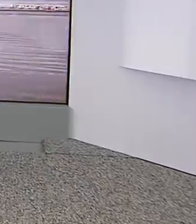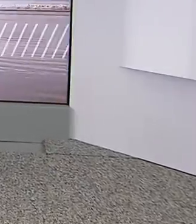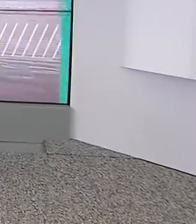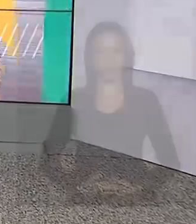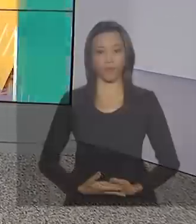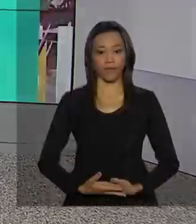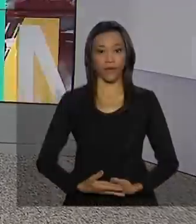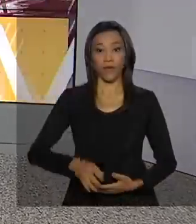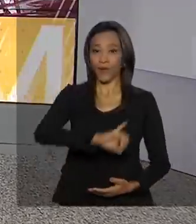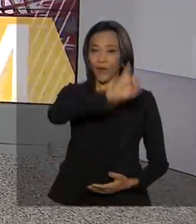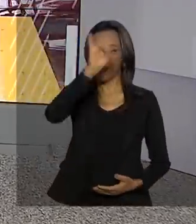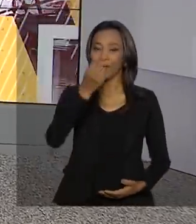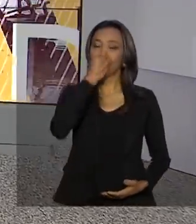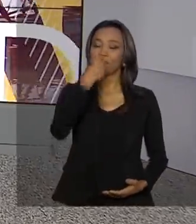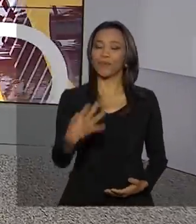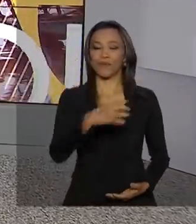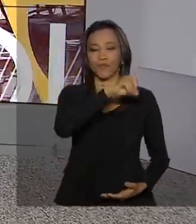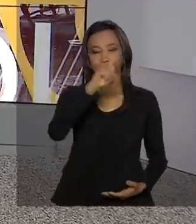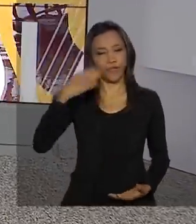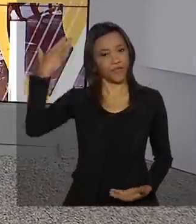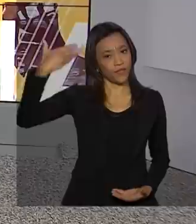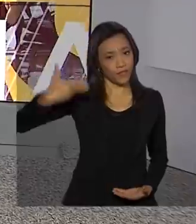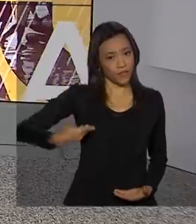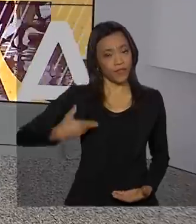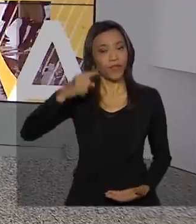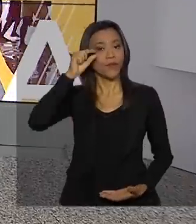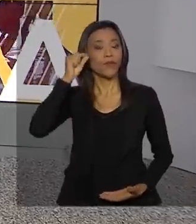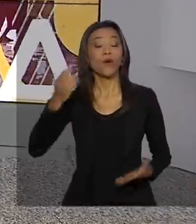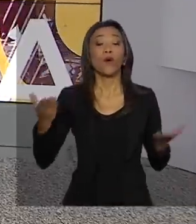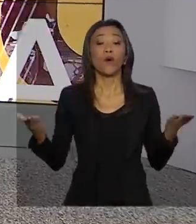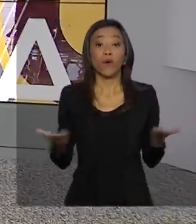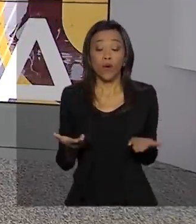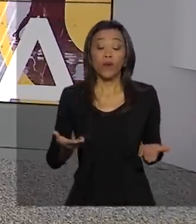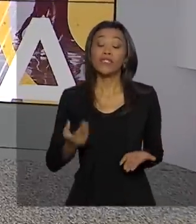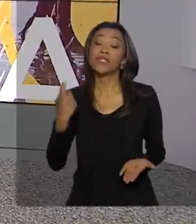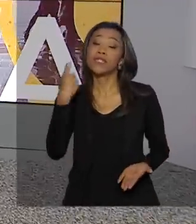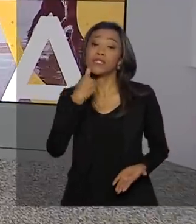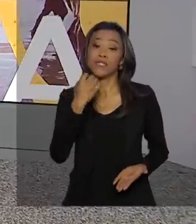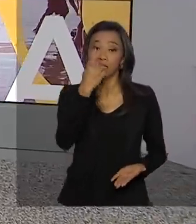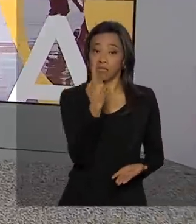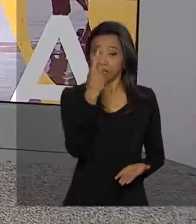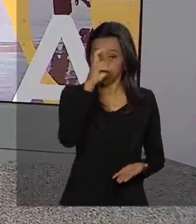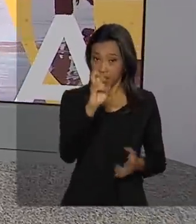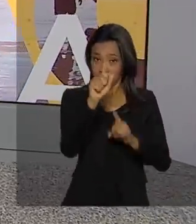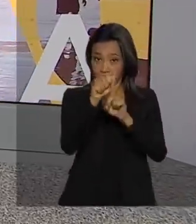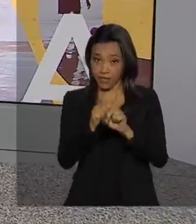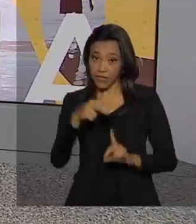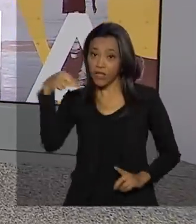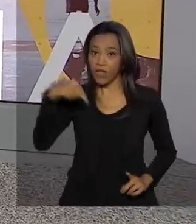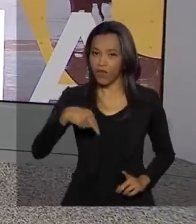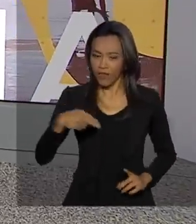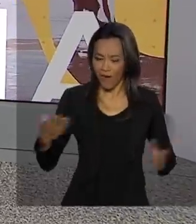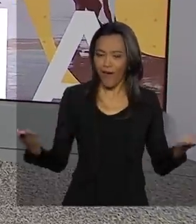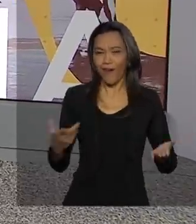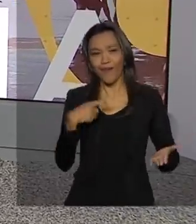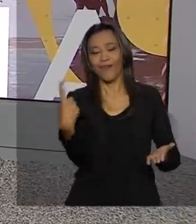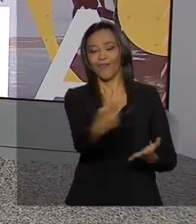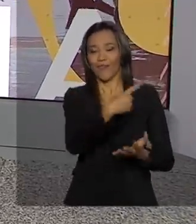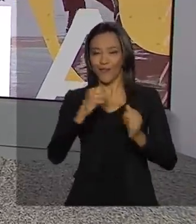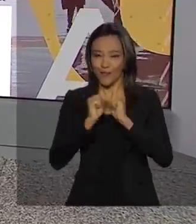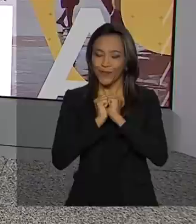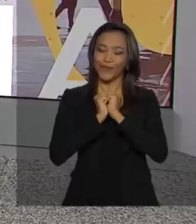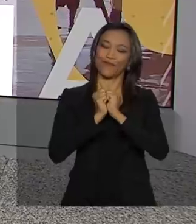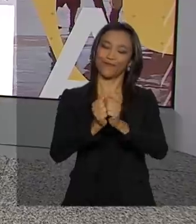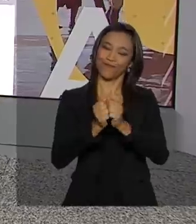Olá, bom dia para você. Eu sou Mara Kenupi. Hoje é sexta-feira, 15 de novembro. A partir de agora, estamos juntos